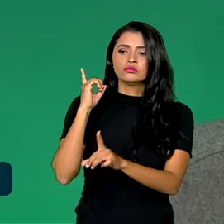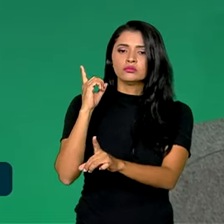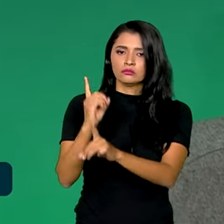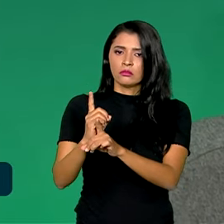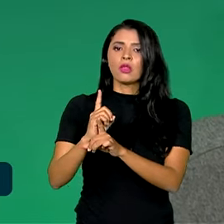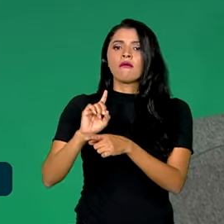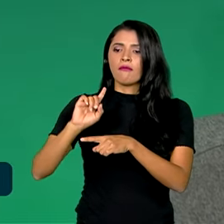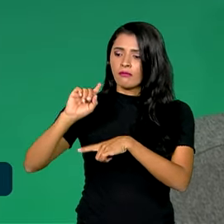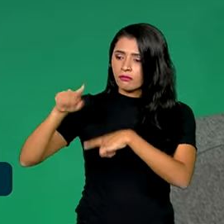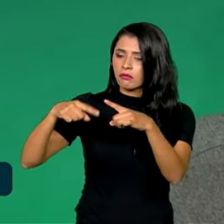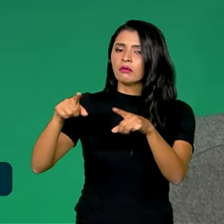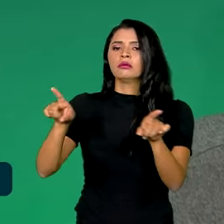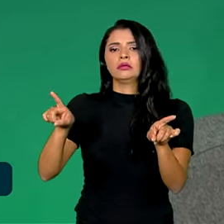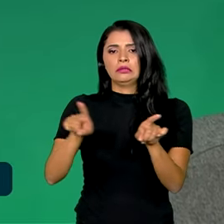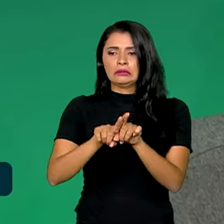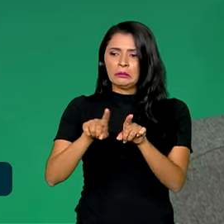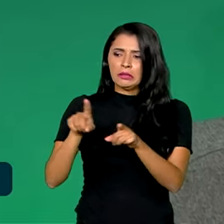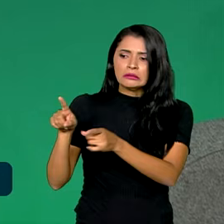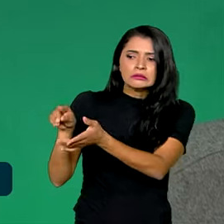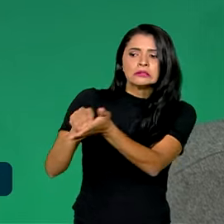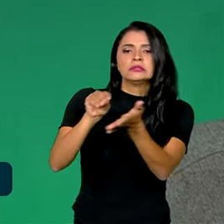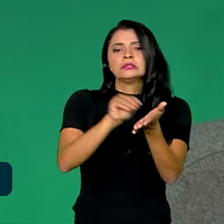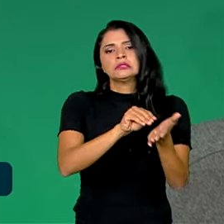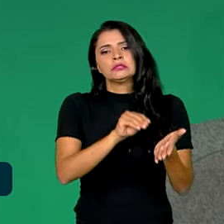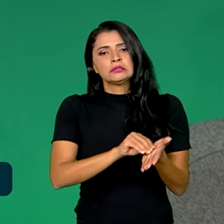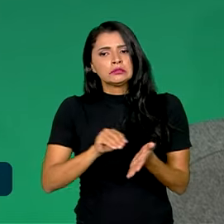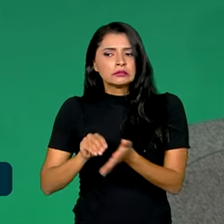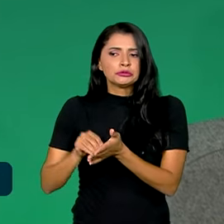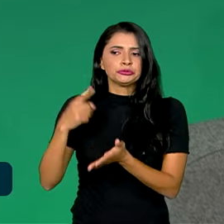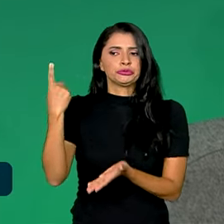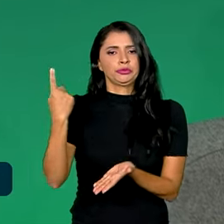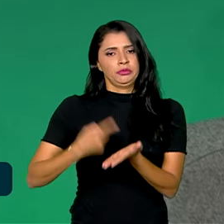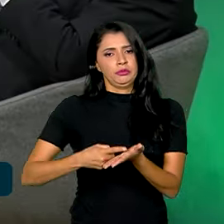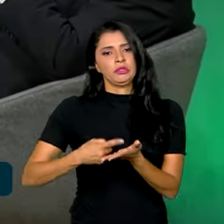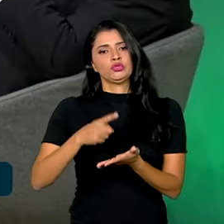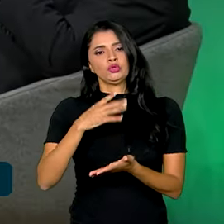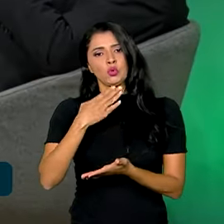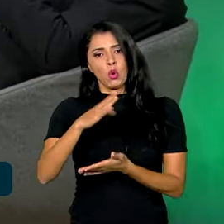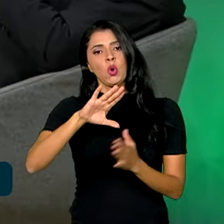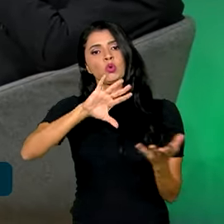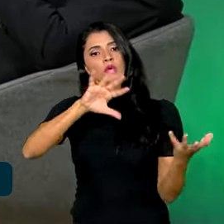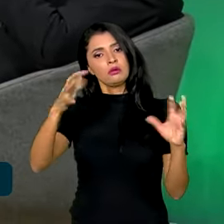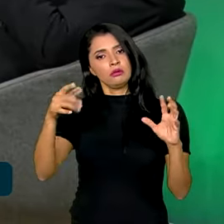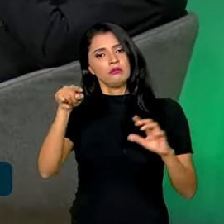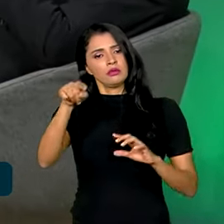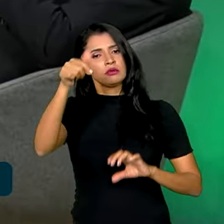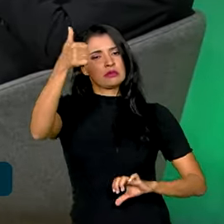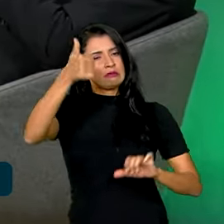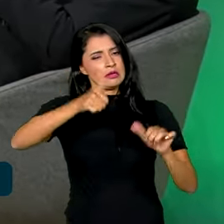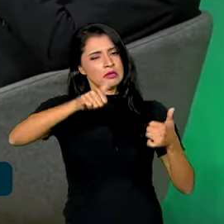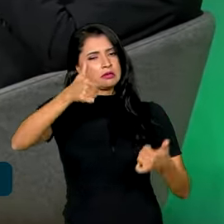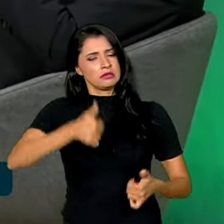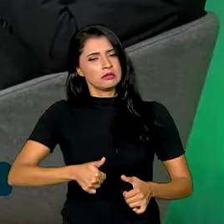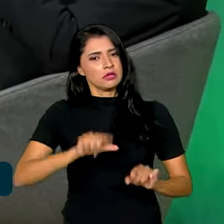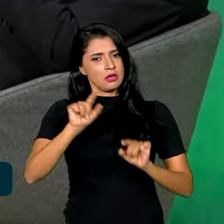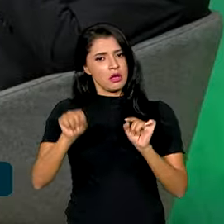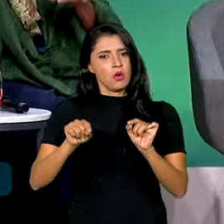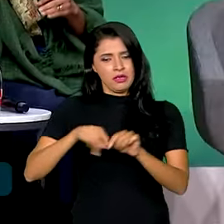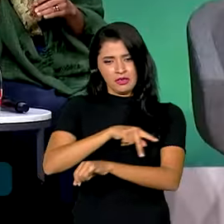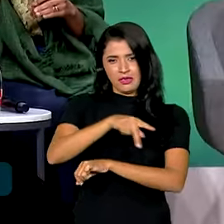avanços, mas também lacunas na implementação de compromissos climáticos. A avaliação é de que os países